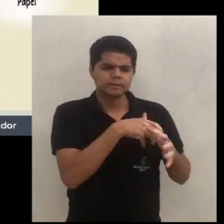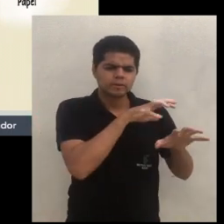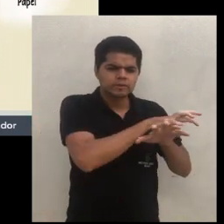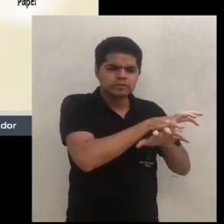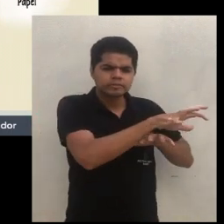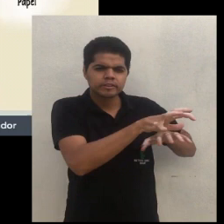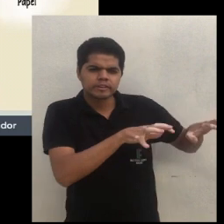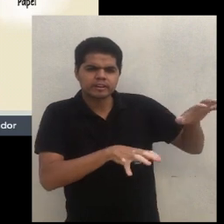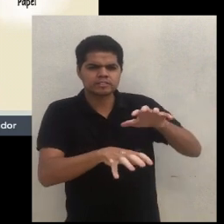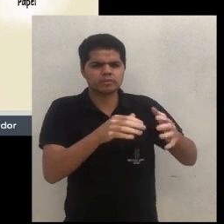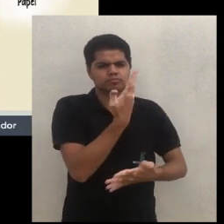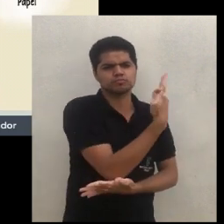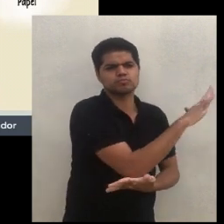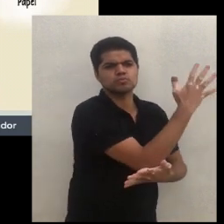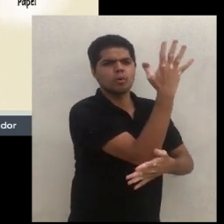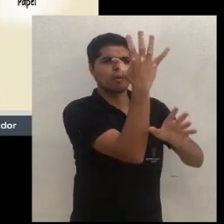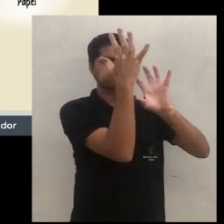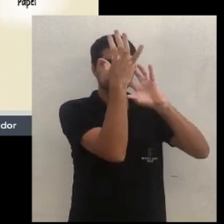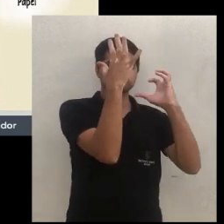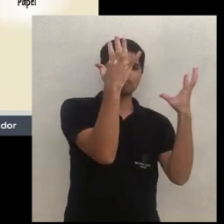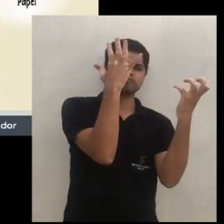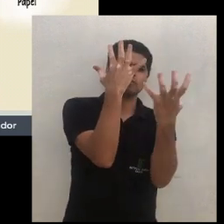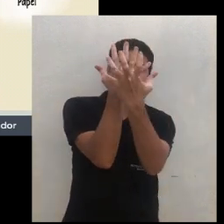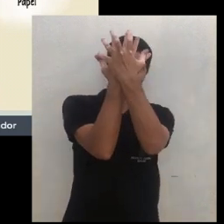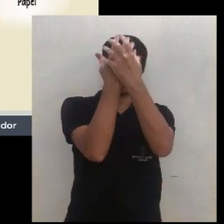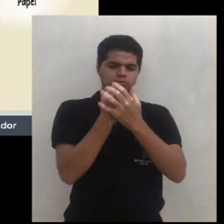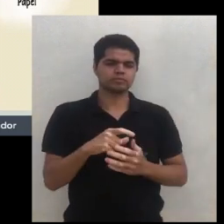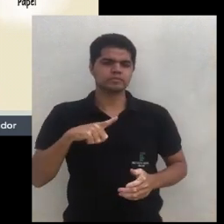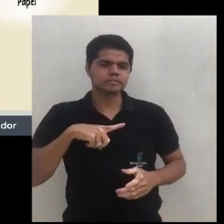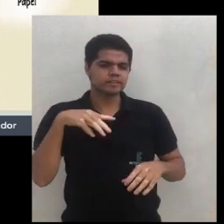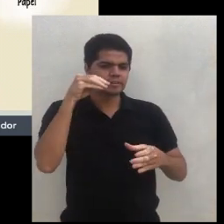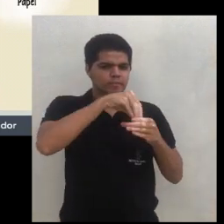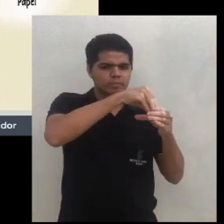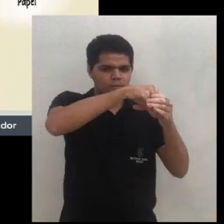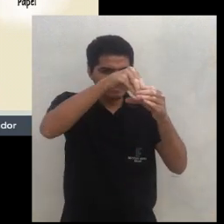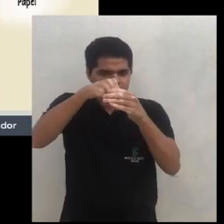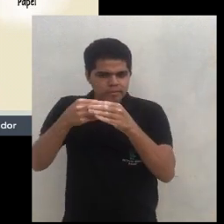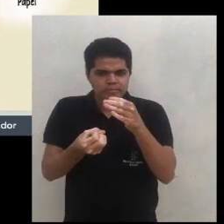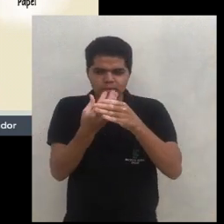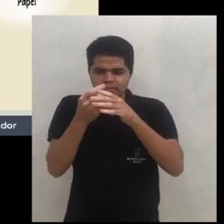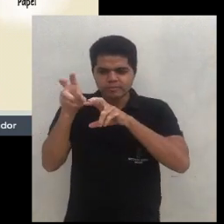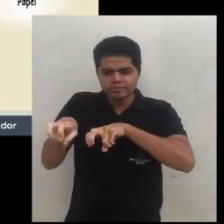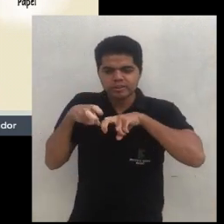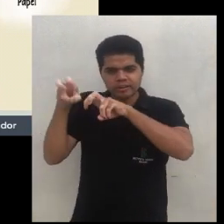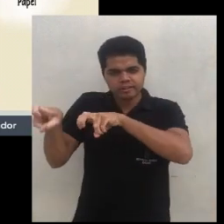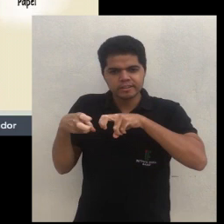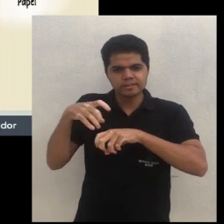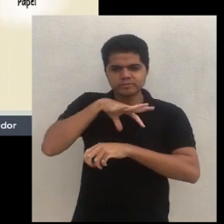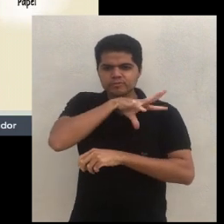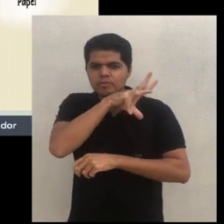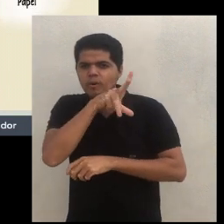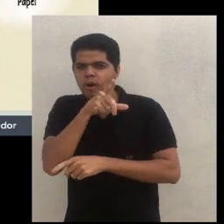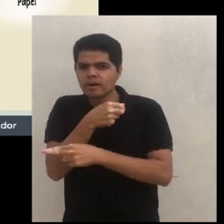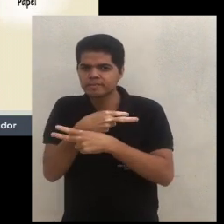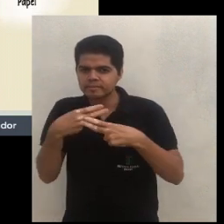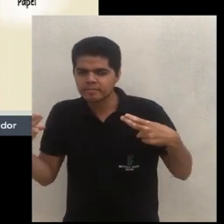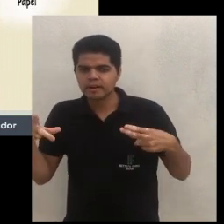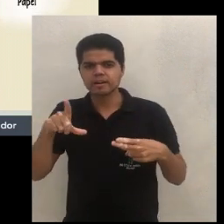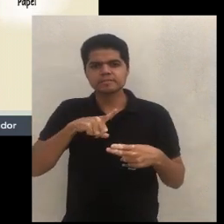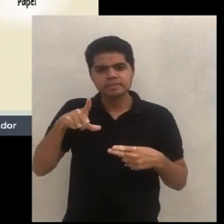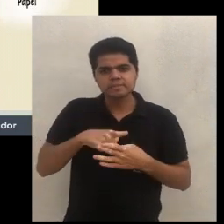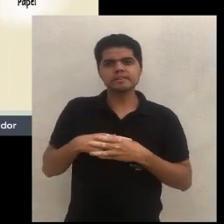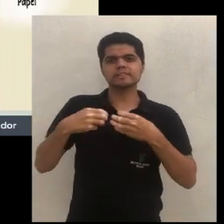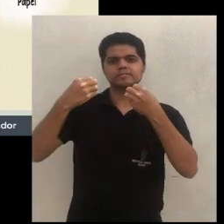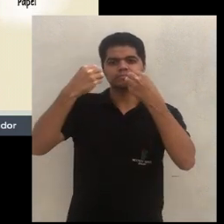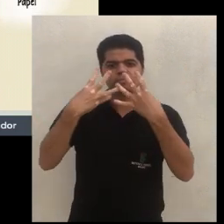intencional de árvores e arbustos em sistemas de cultivo agrícolas e animais para criar benefícios